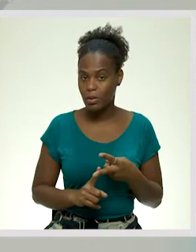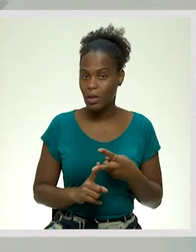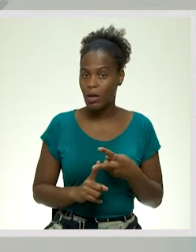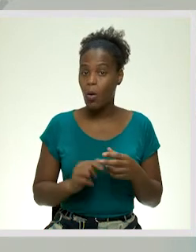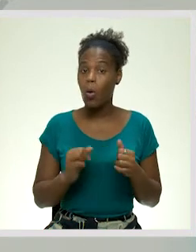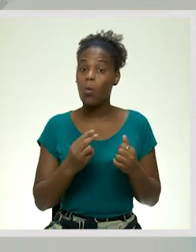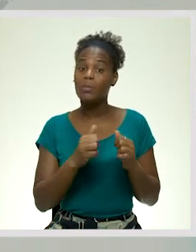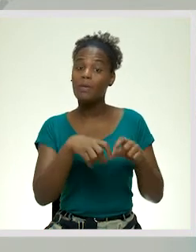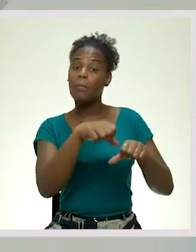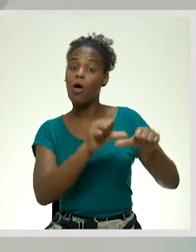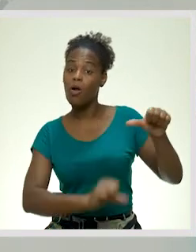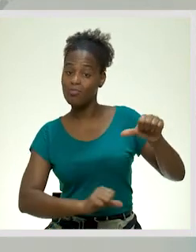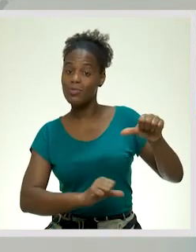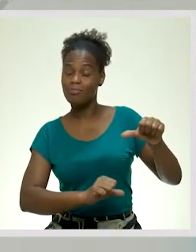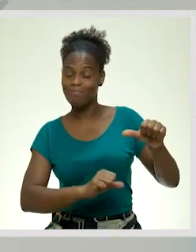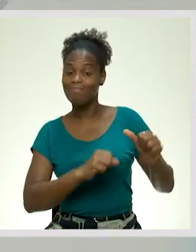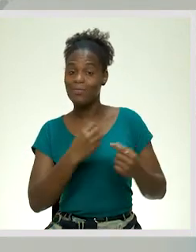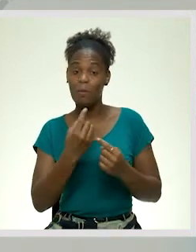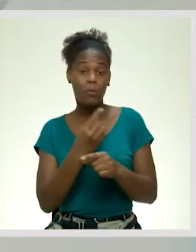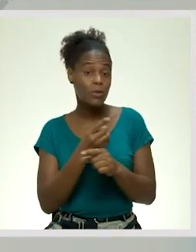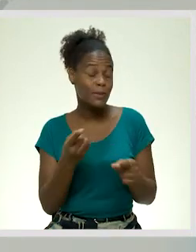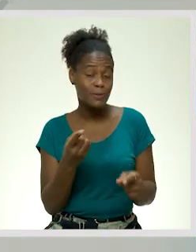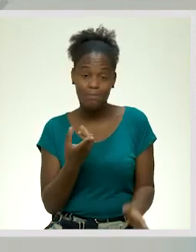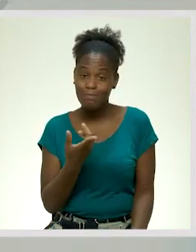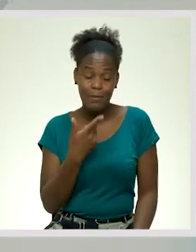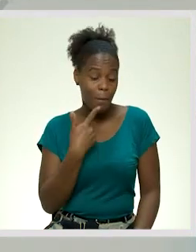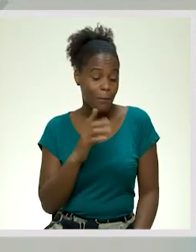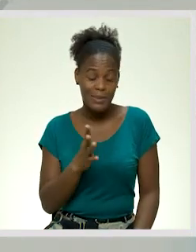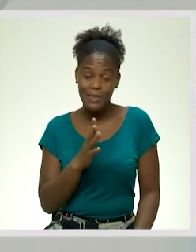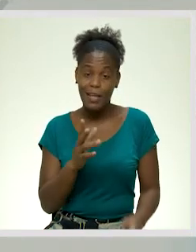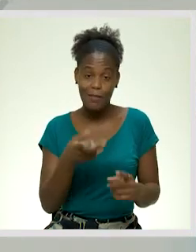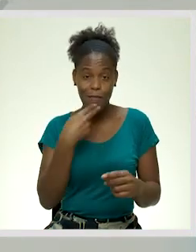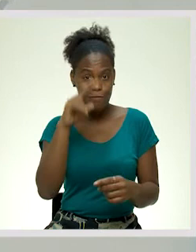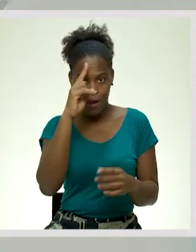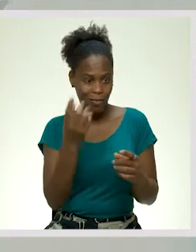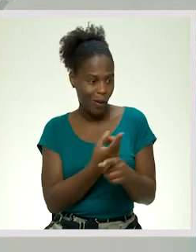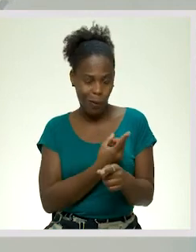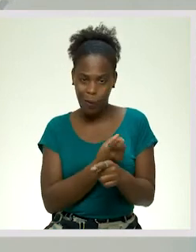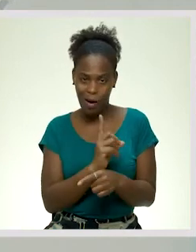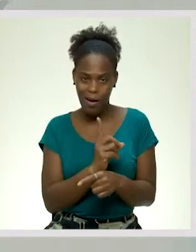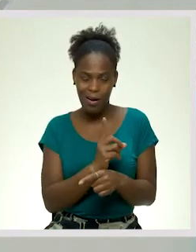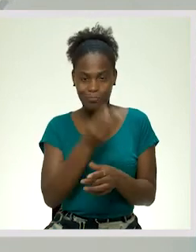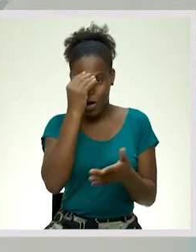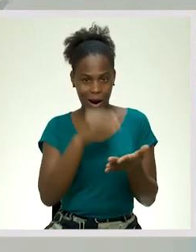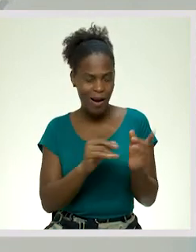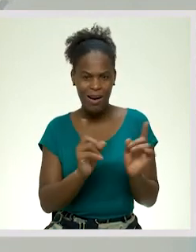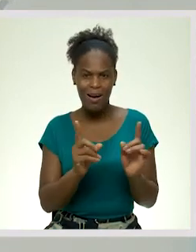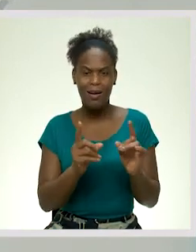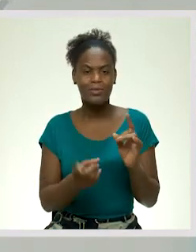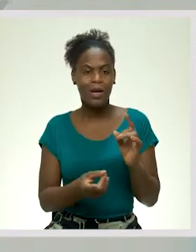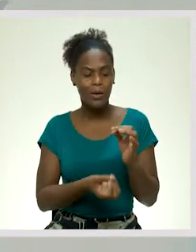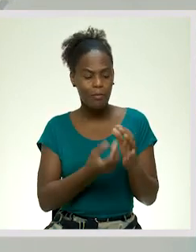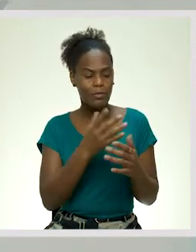com certificados. Por isso, não adianta nós inventarmos coisas. Colocar aquilo que nós temos de bom,